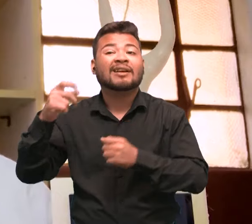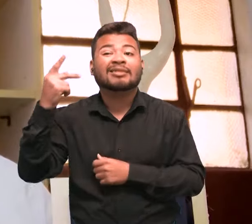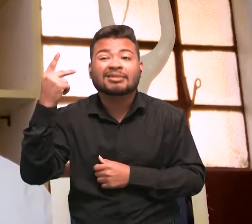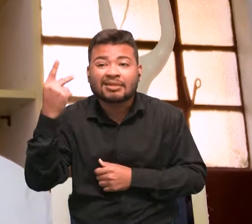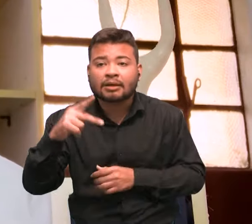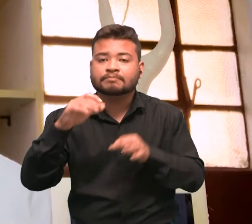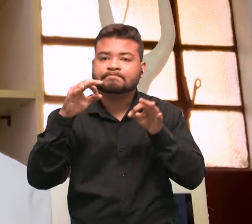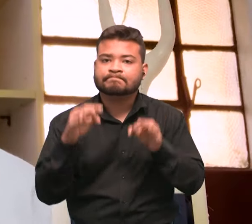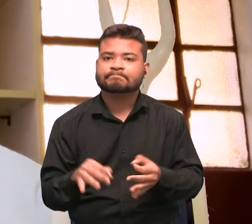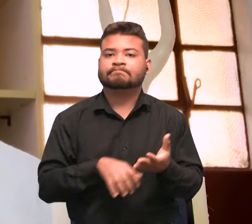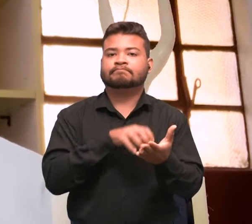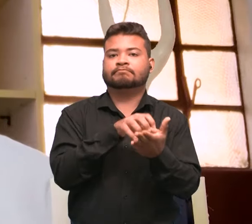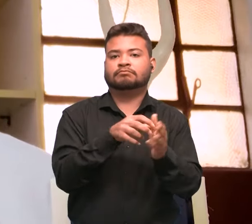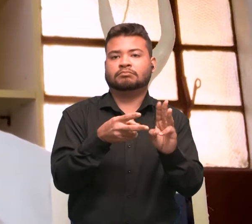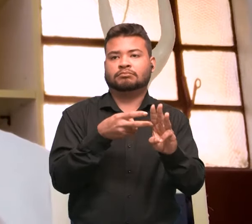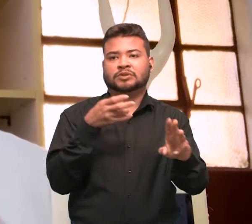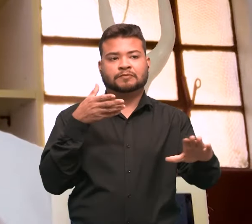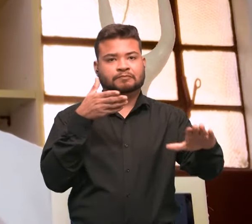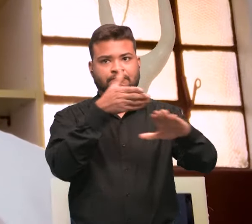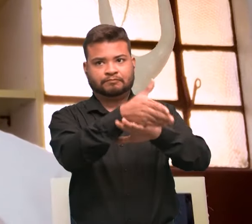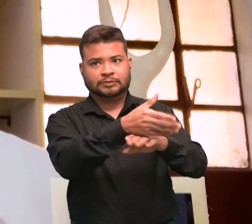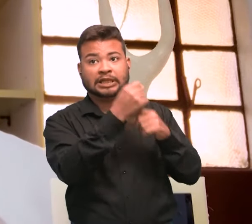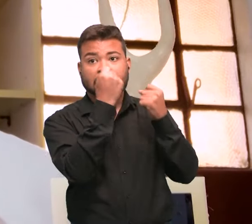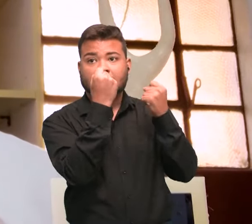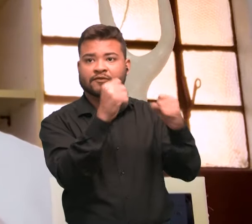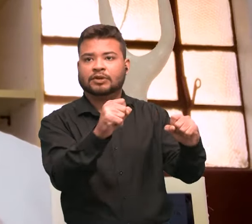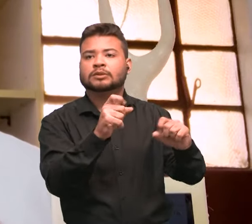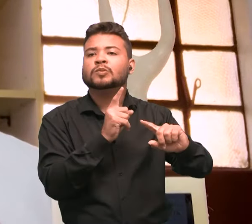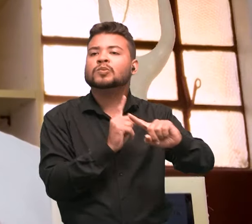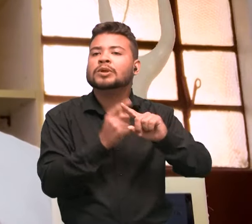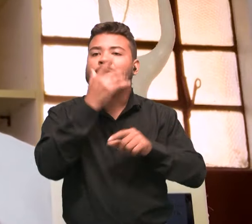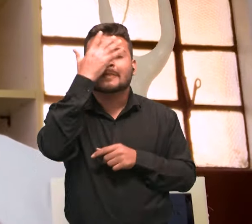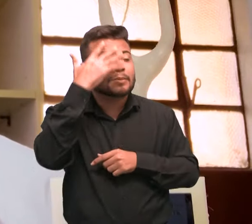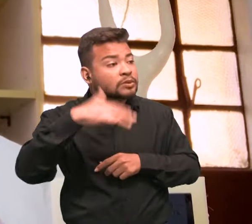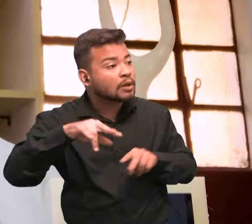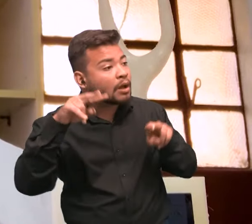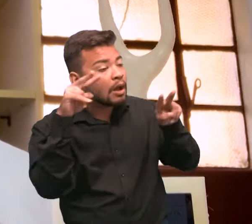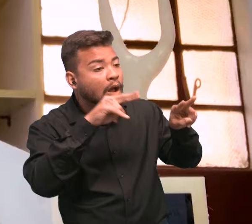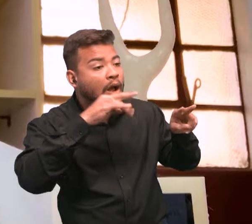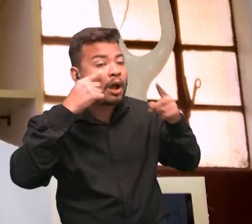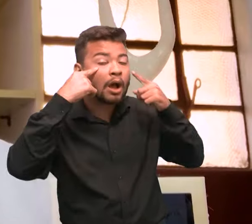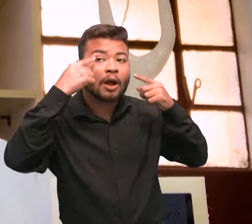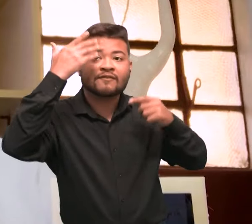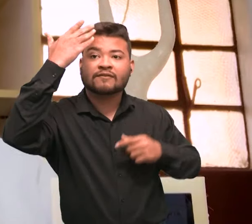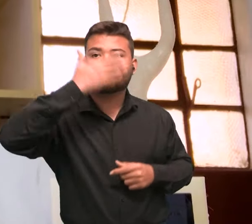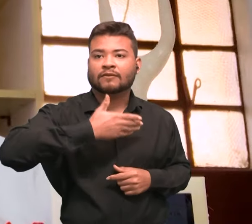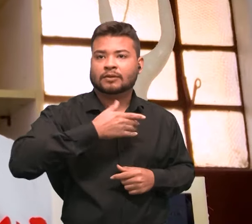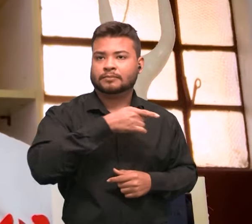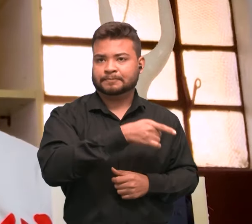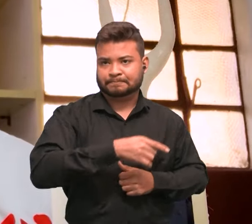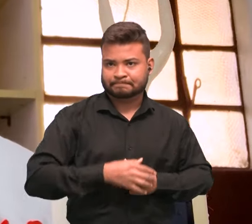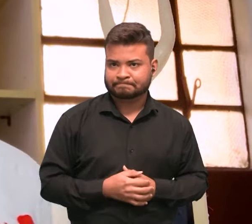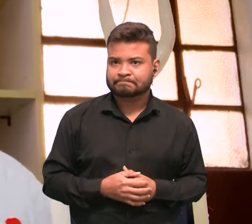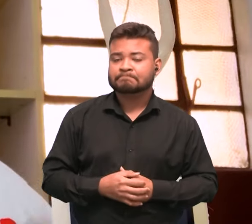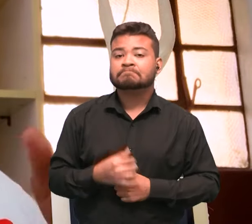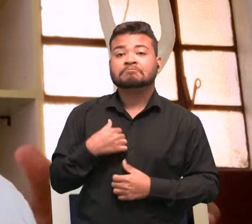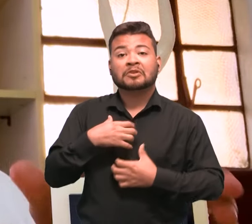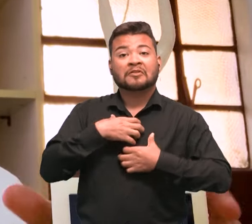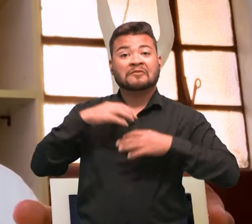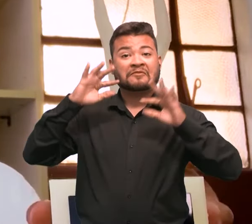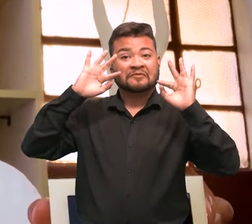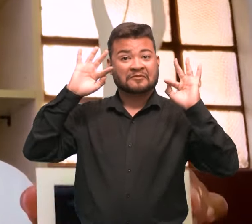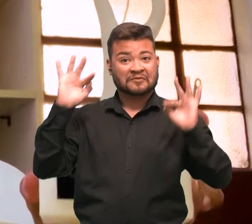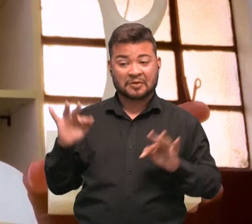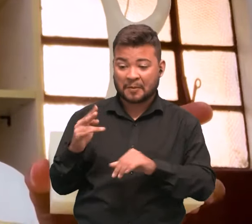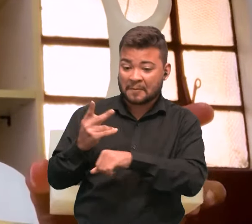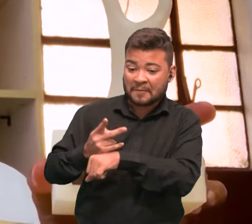comunidades, para a comunidade ver o que é que eles estão fazendo. Então, é sobre isso. Estou muito feliz com o prêmio, é